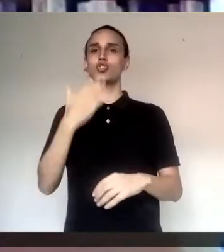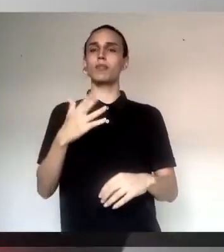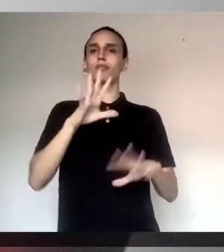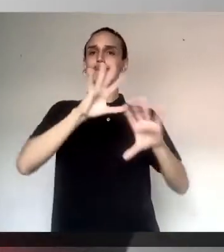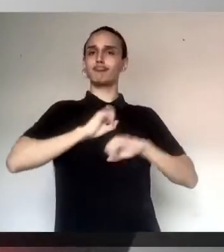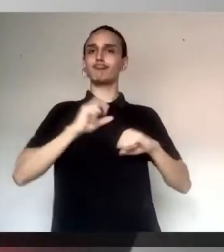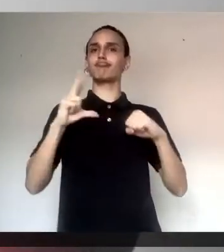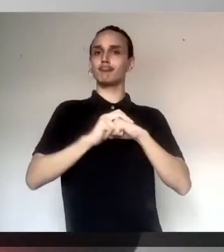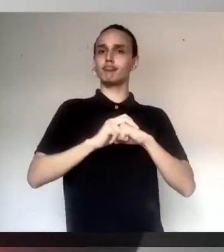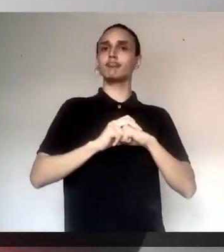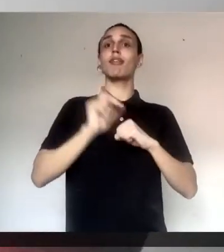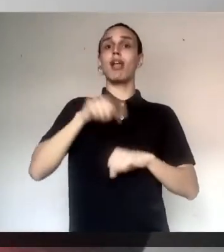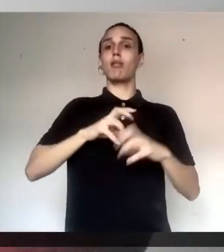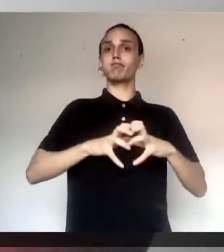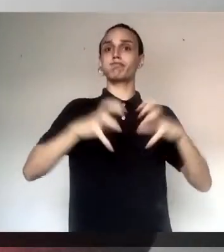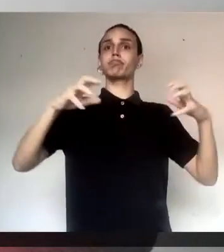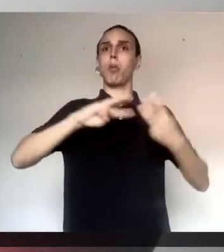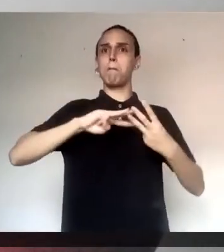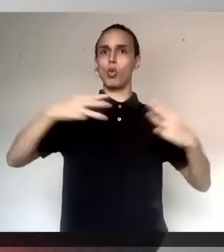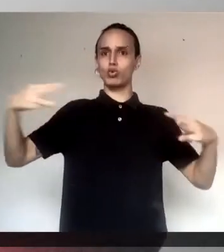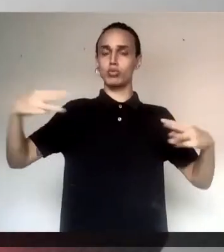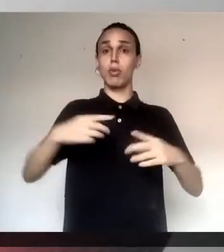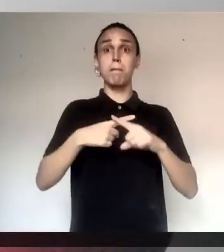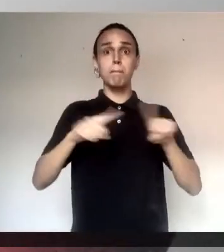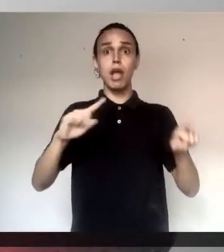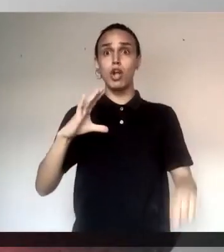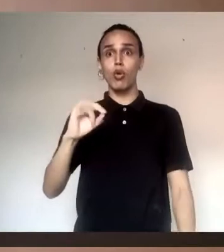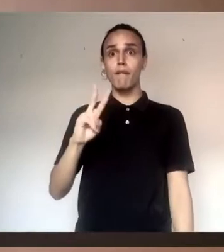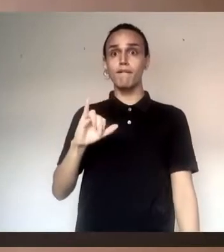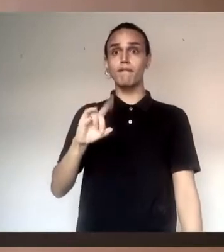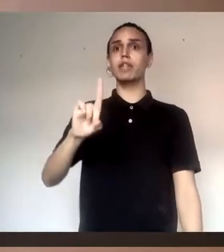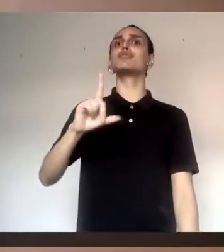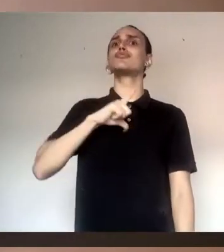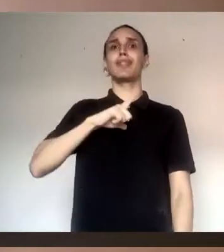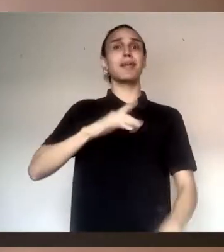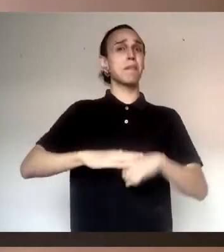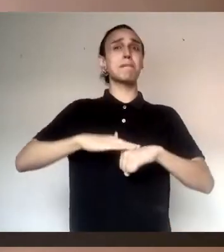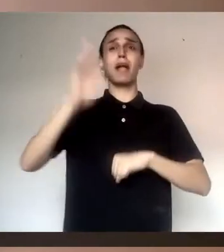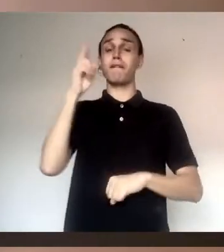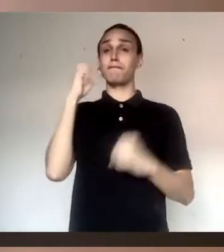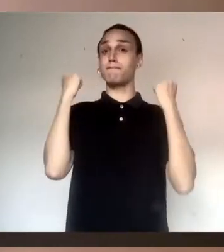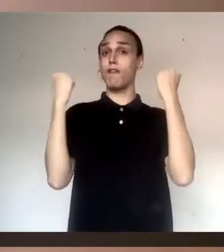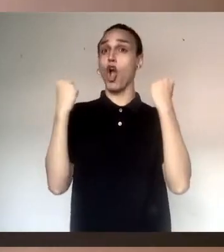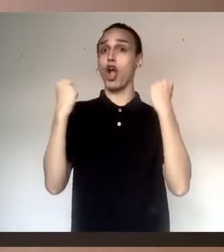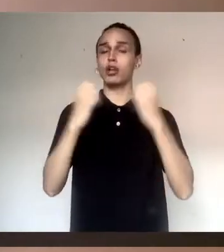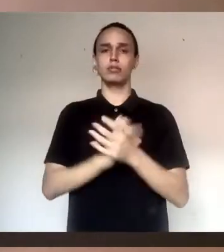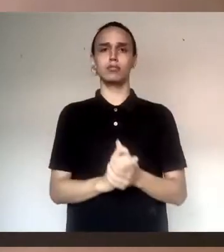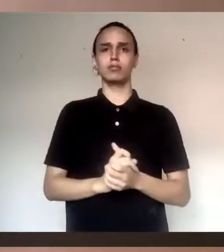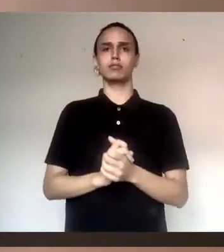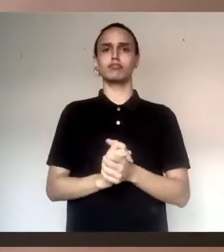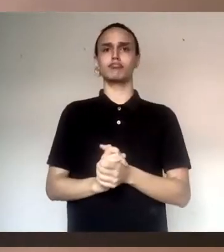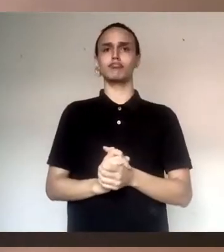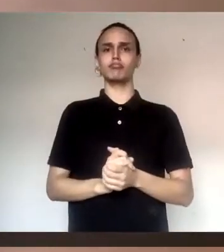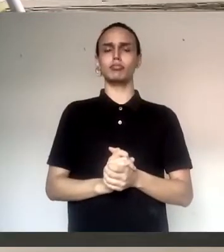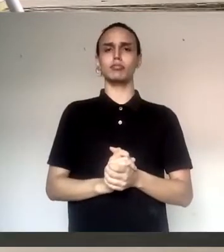viroses, aquele mal-estar, aquela coisa, é uma mialgia, é uma inflamação muscular. Mas na Covid se manifesta mais intensamente. E